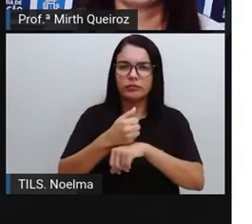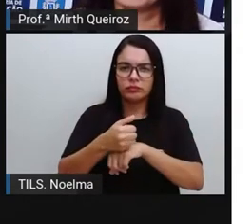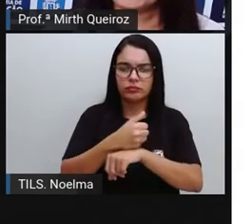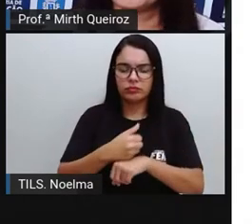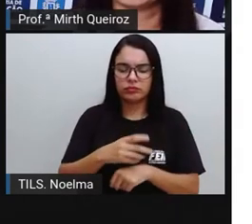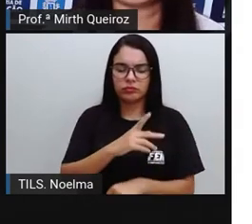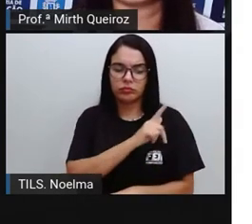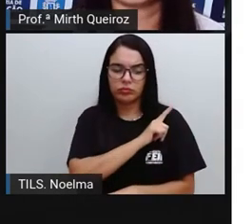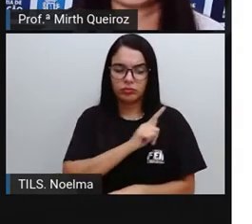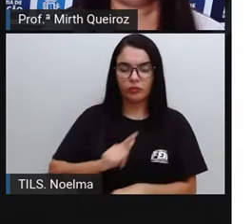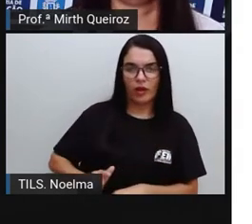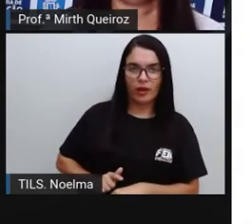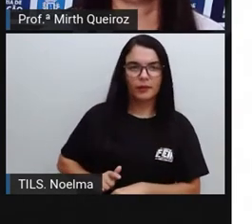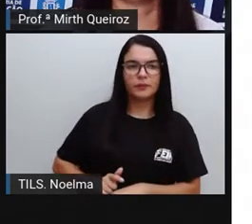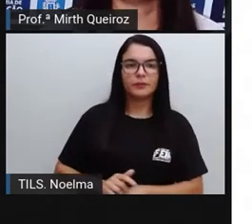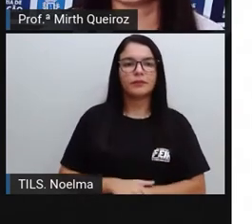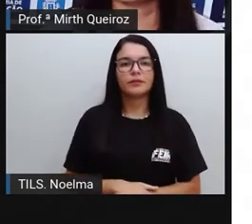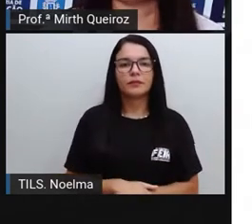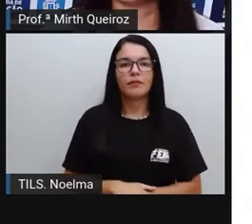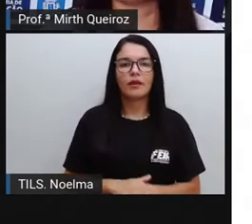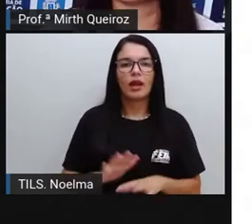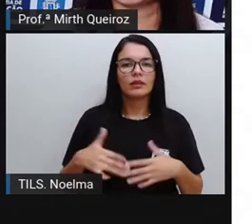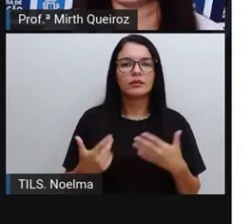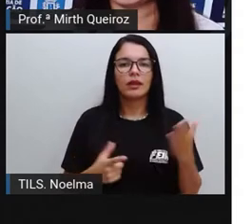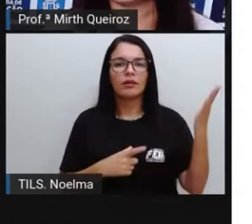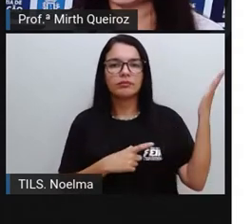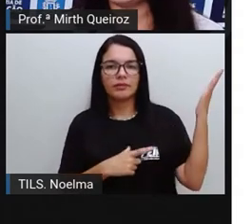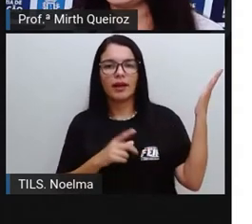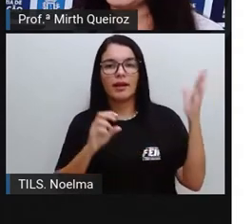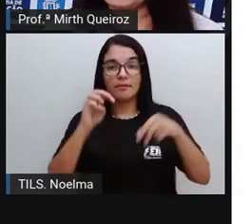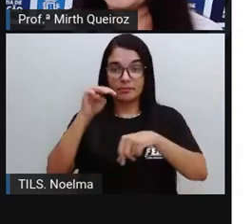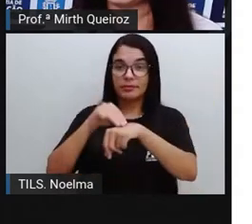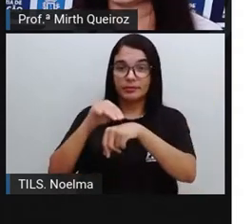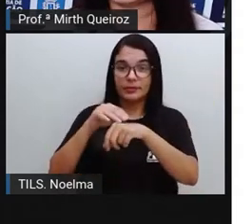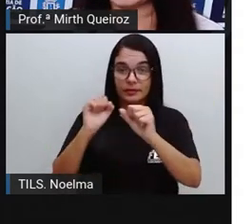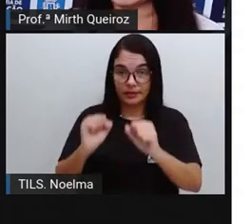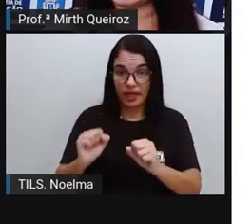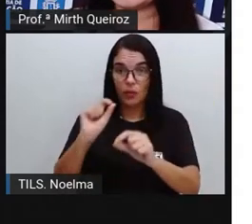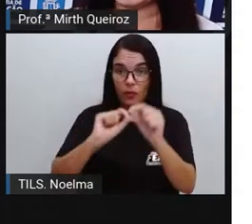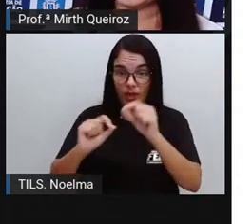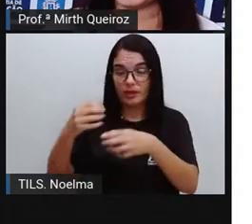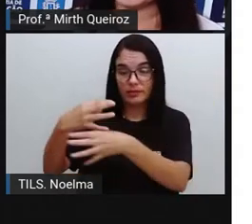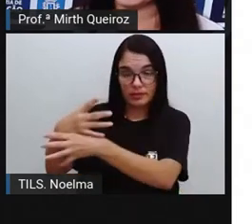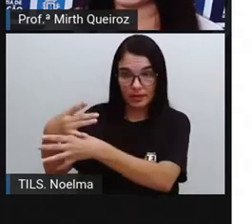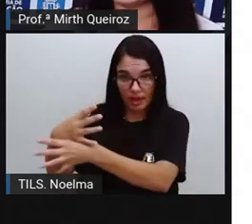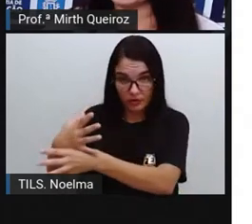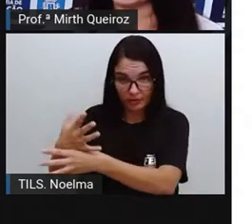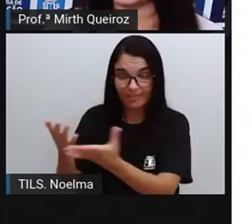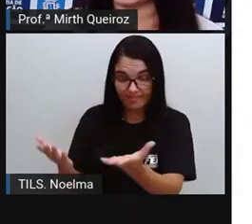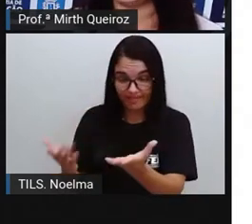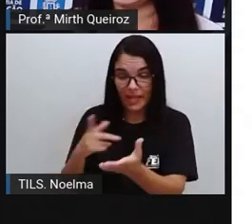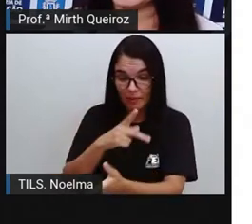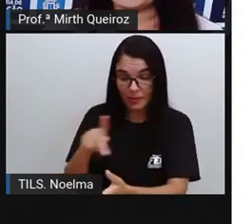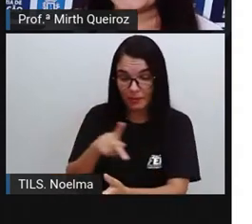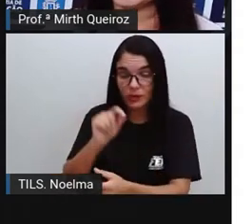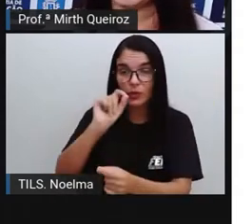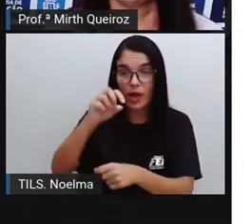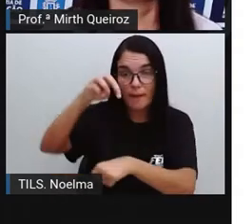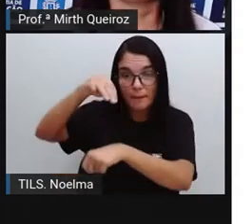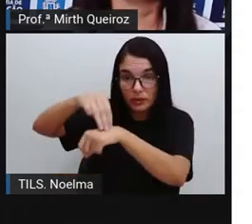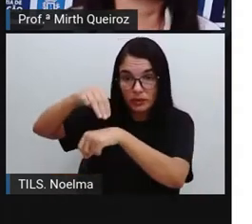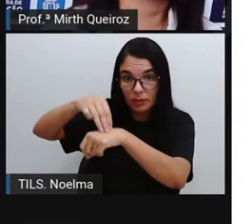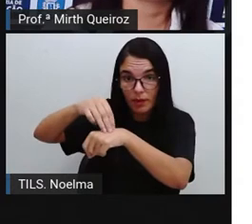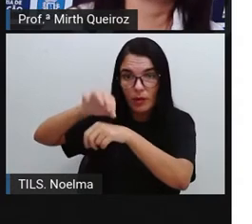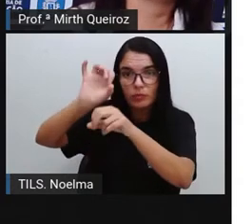públicos Os funcionários públicos, eles podem ser municipais Que são das cidades, por exemplo Nós somos professores municipais